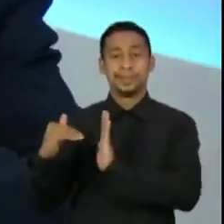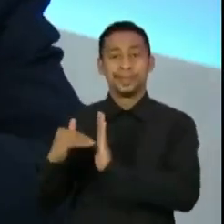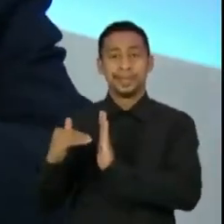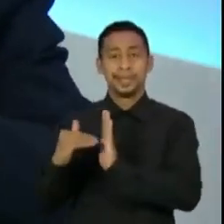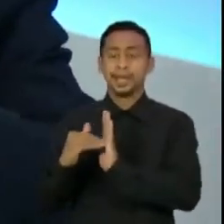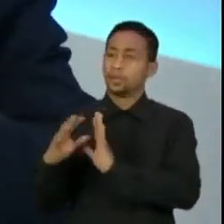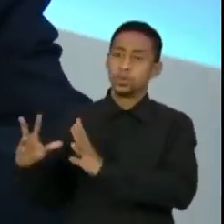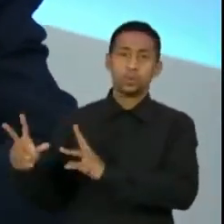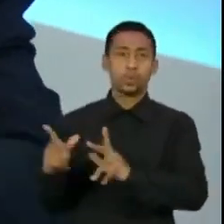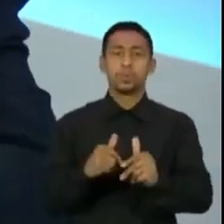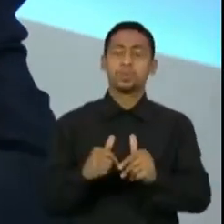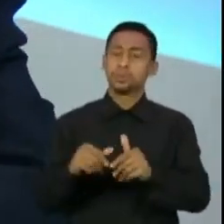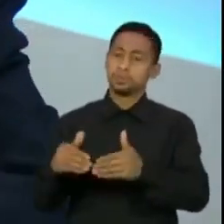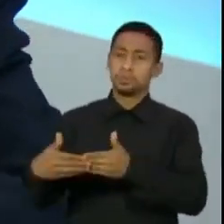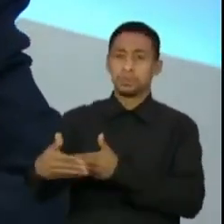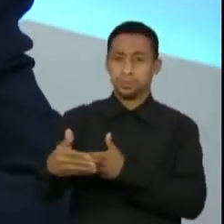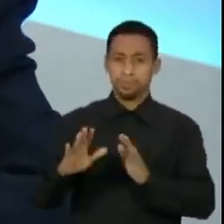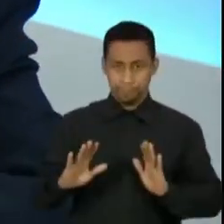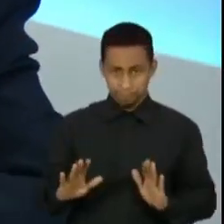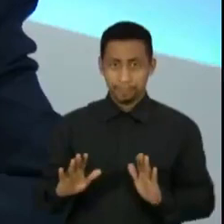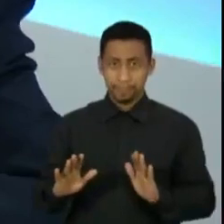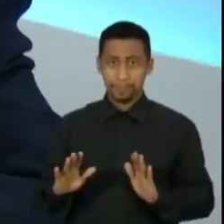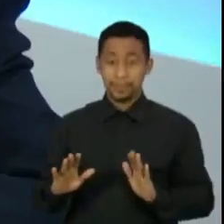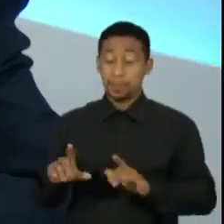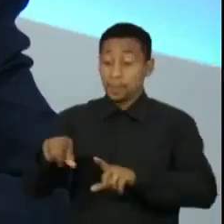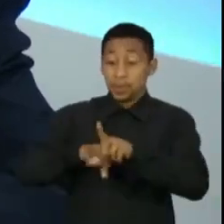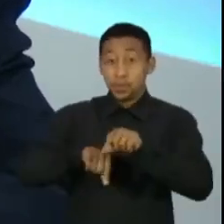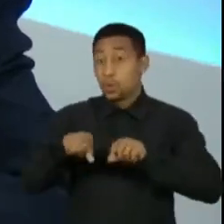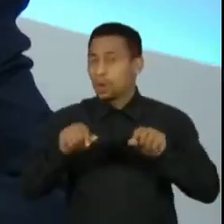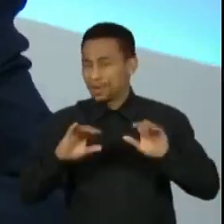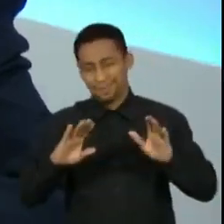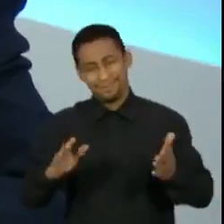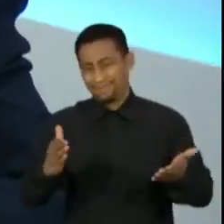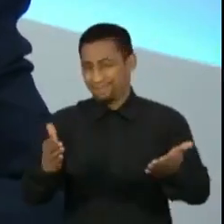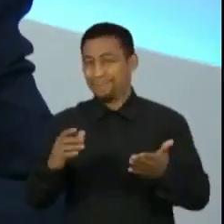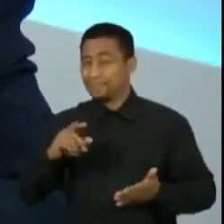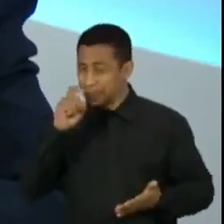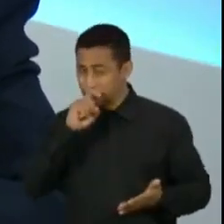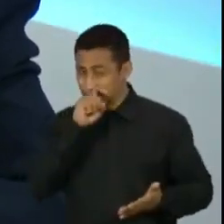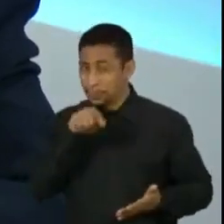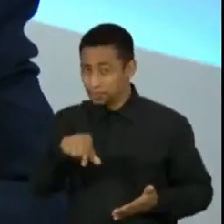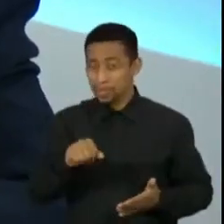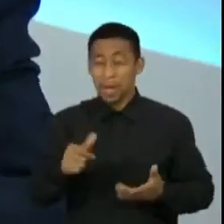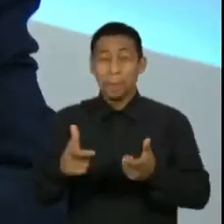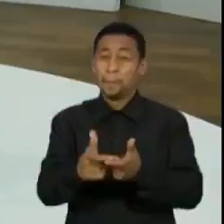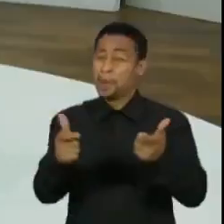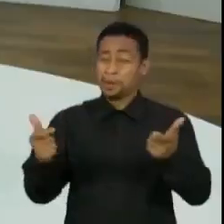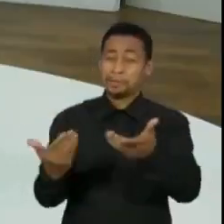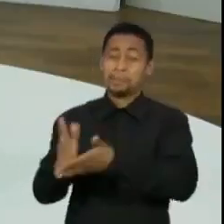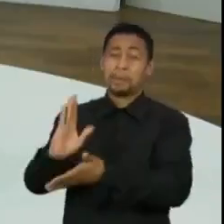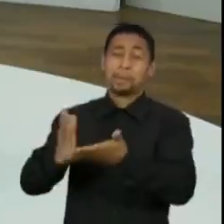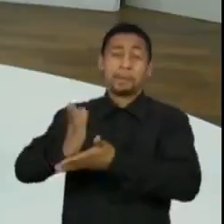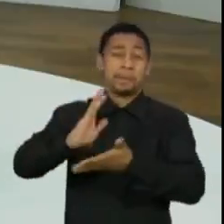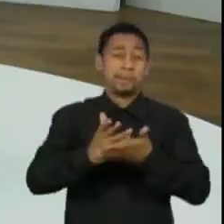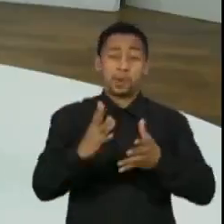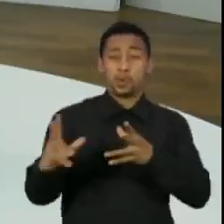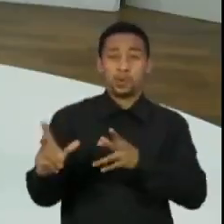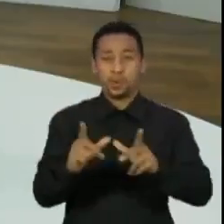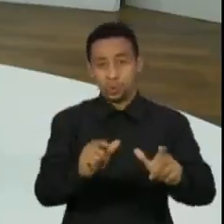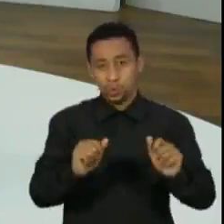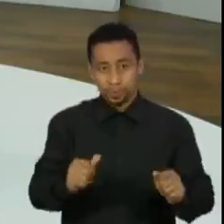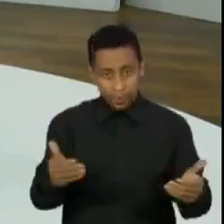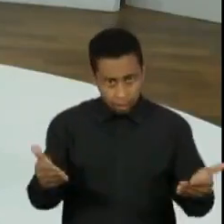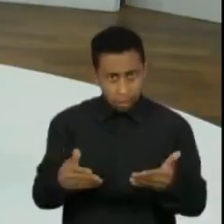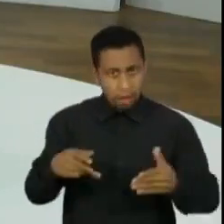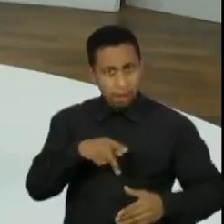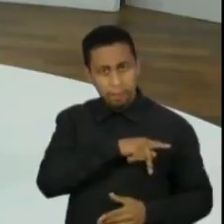chancelando. A sabatina é uma farsa, especialmente nos tempos mais recentes, todos acabaram sendo aprovados. O senhor acha que esse presidente,